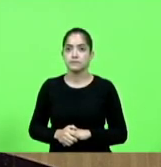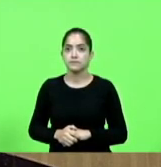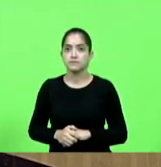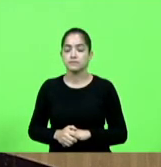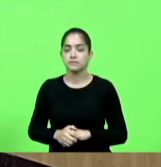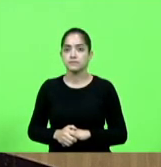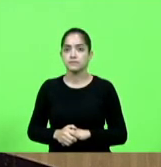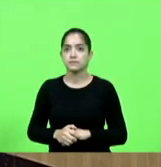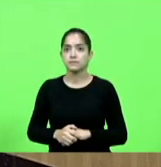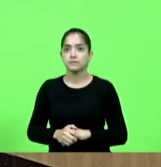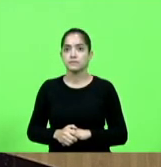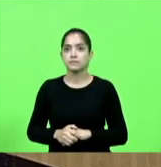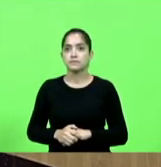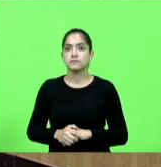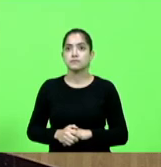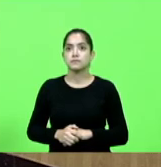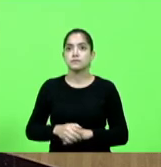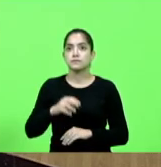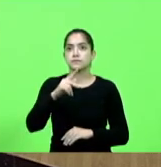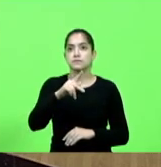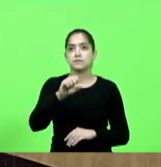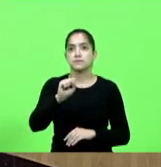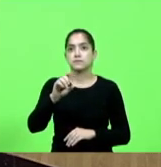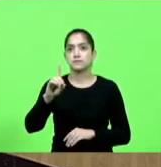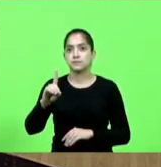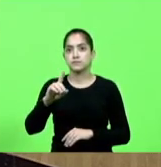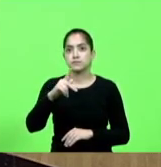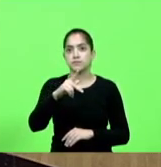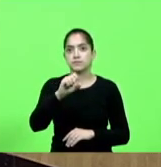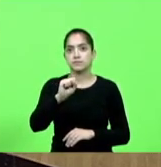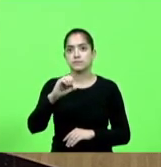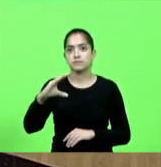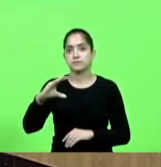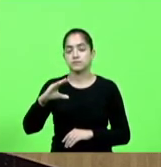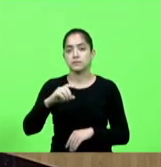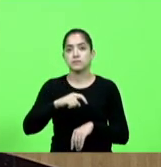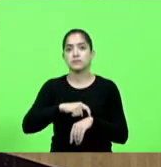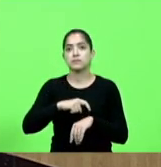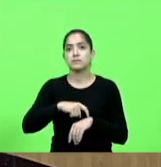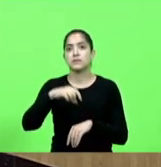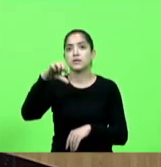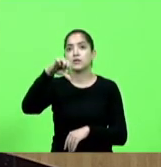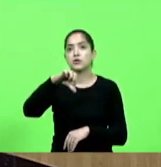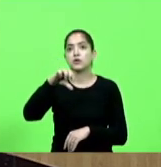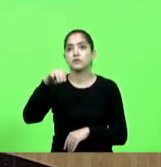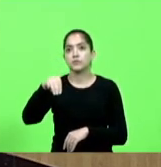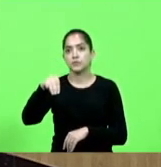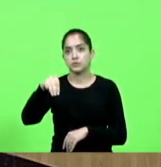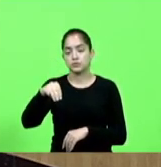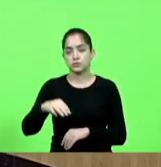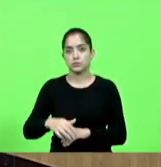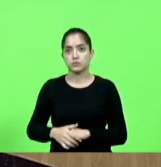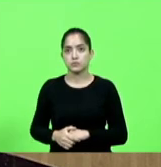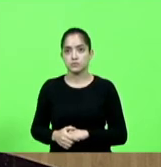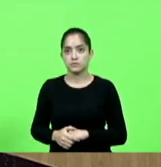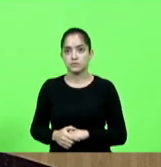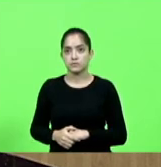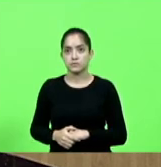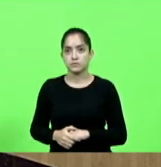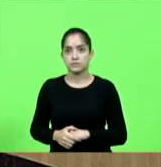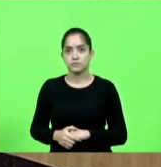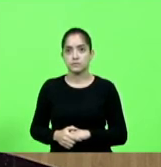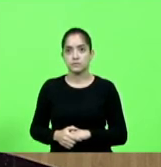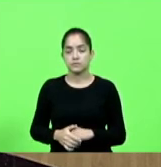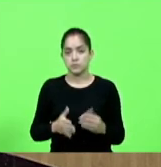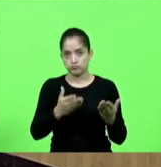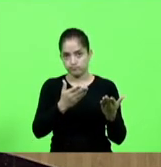segundo bloco PSD PSC por 9 minutos o excelente quer